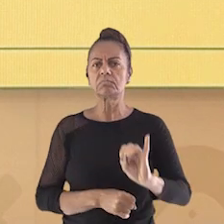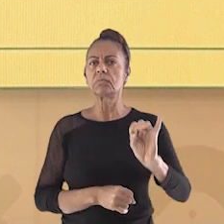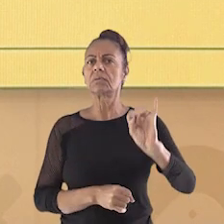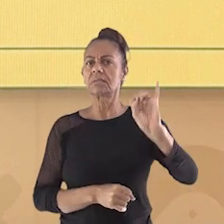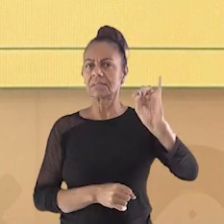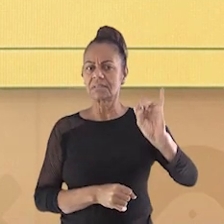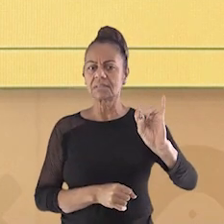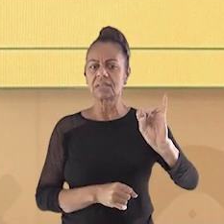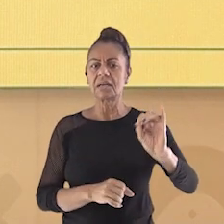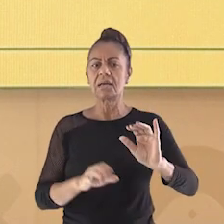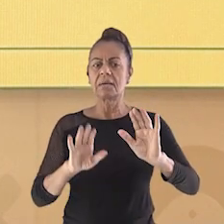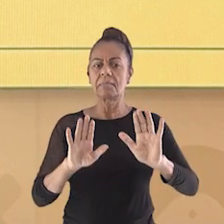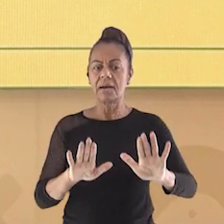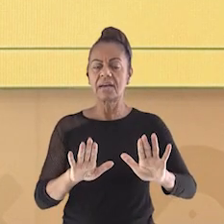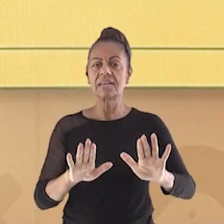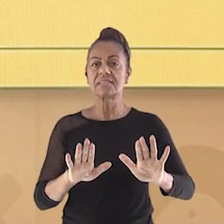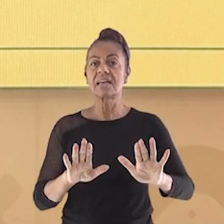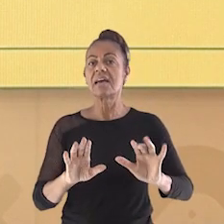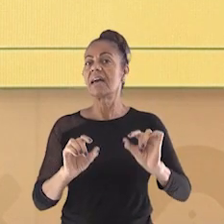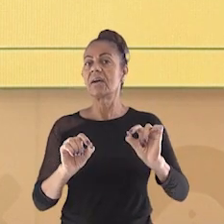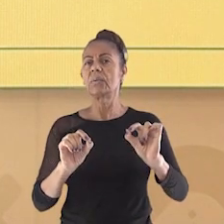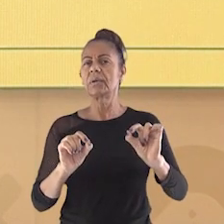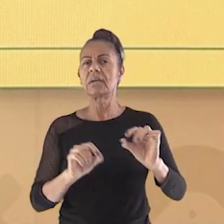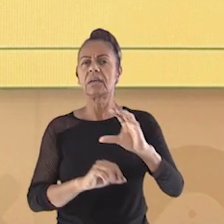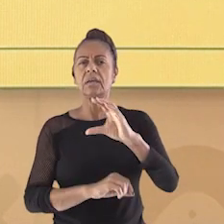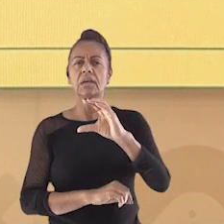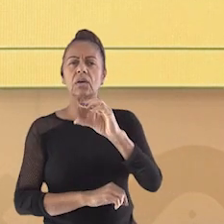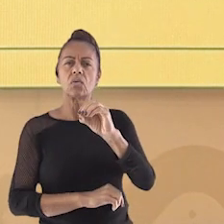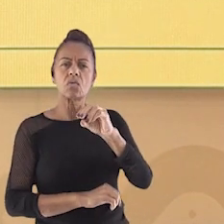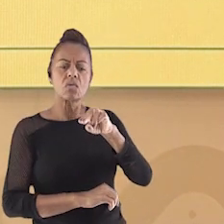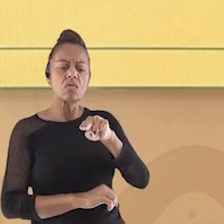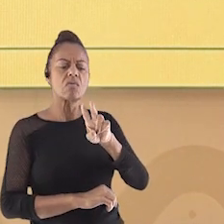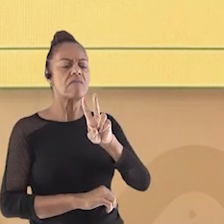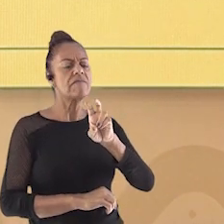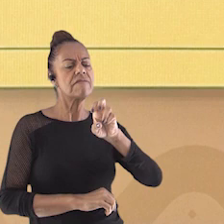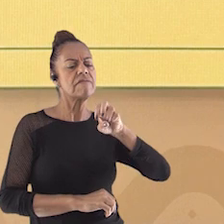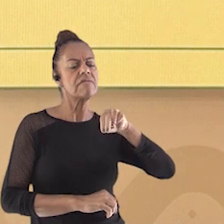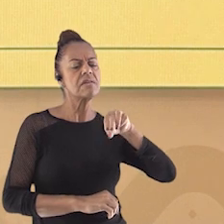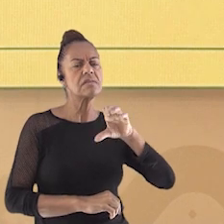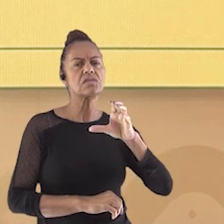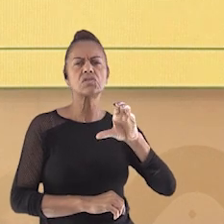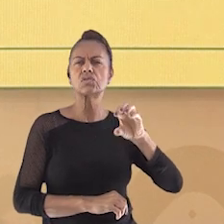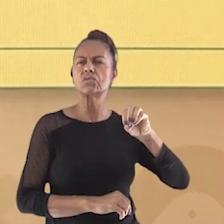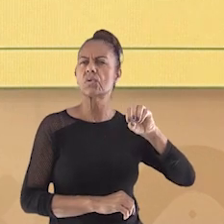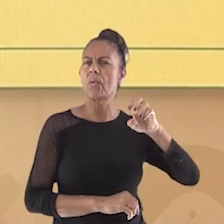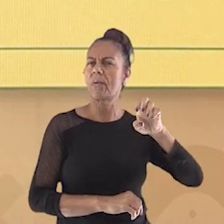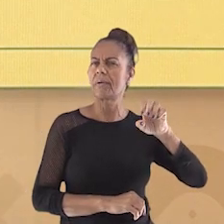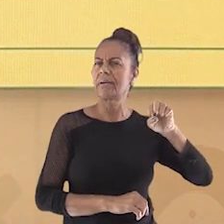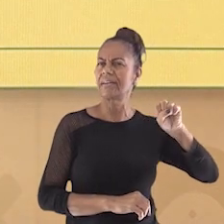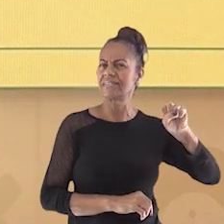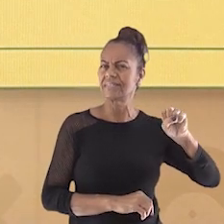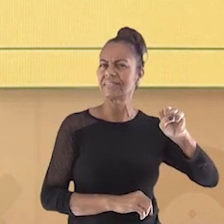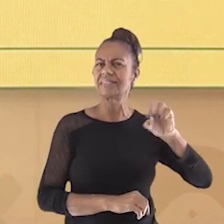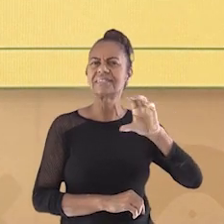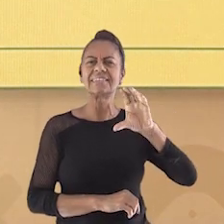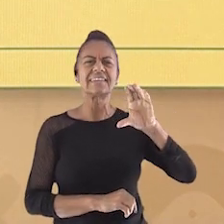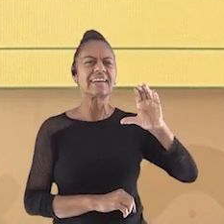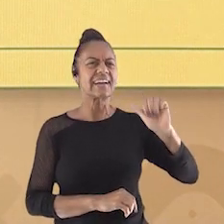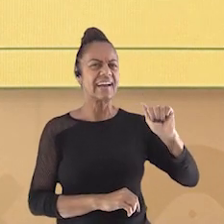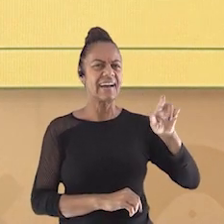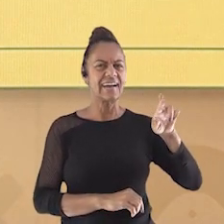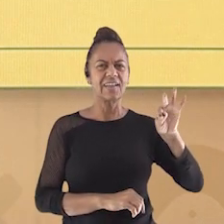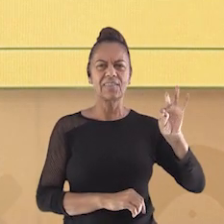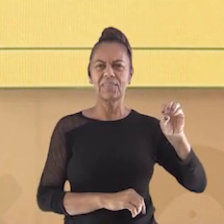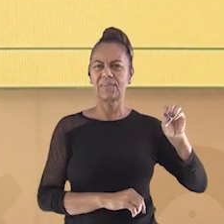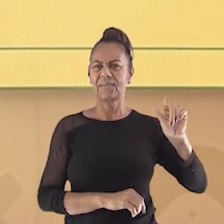convenções cartográficas. E você sabe o que é isso? São símbolos e normas para a criação